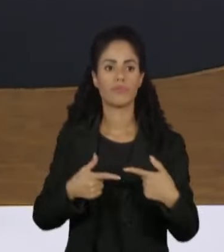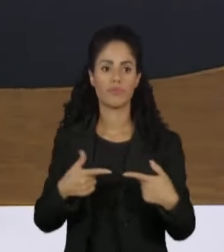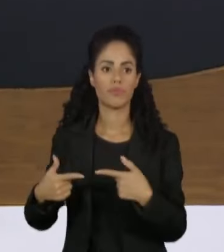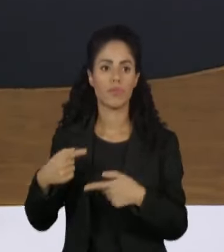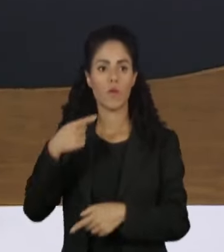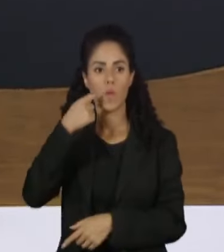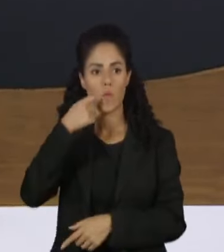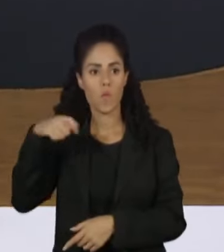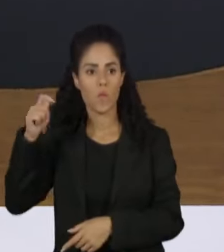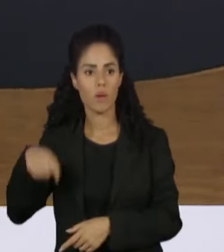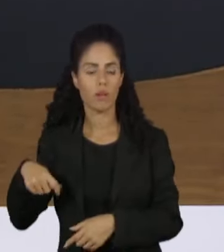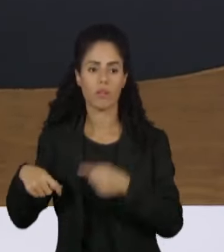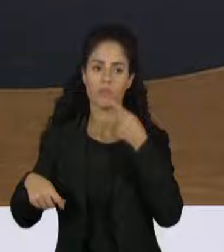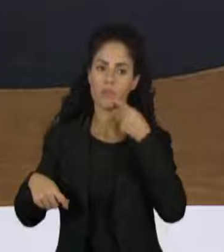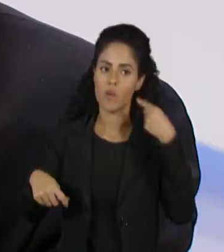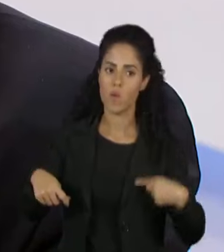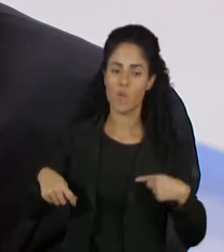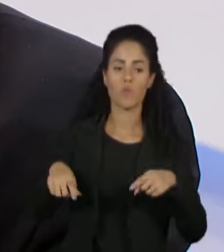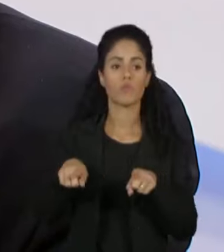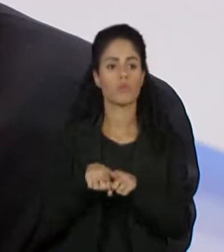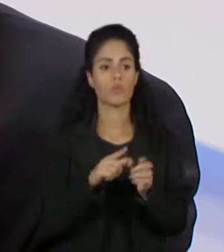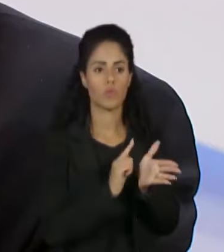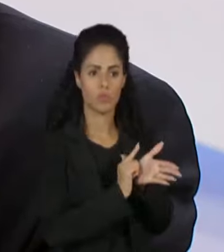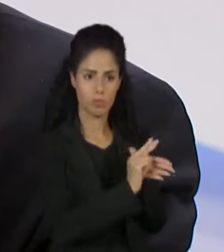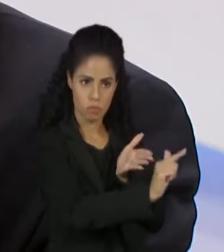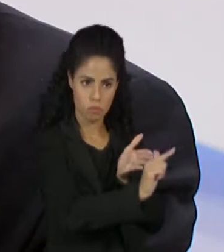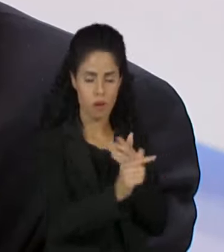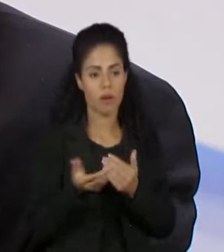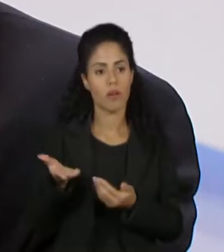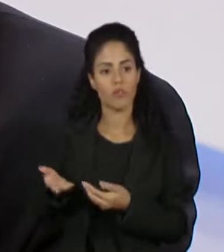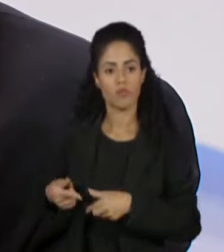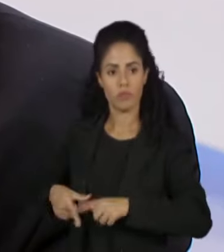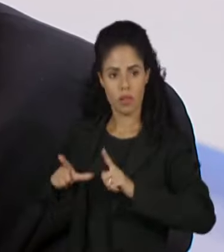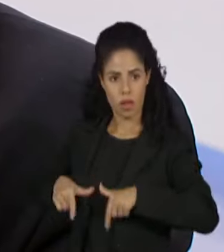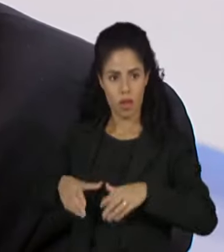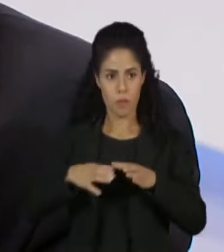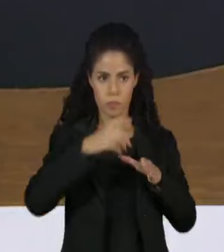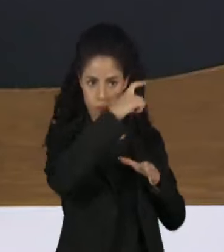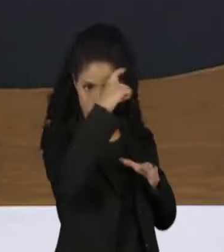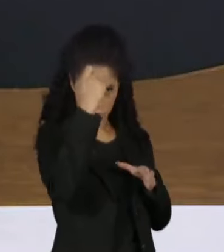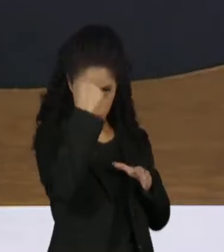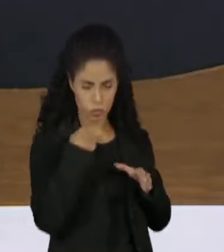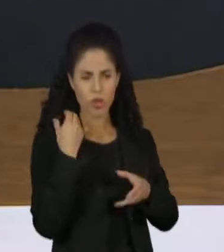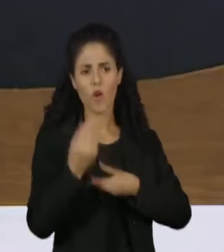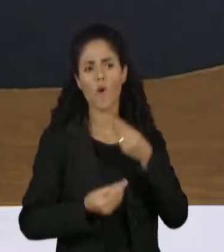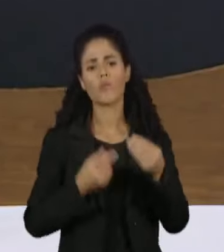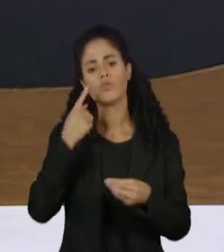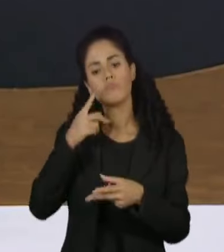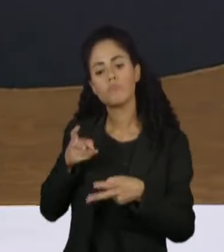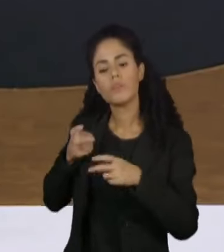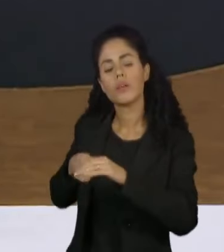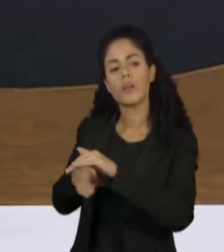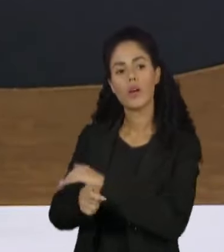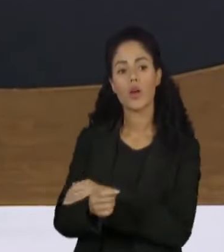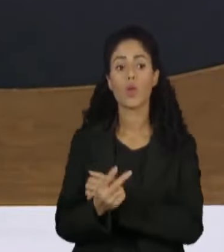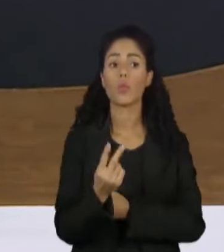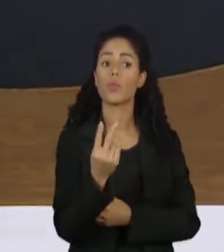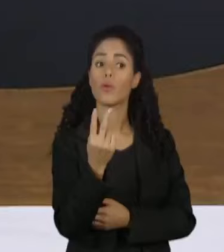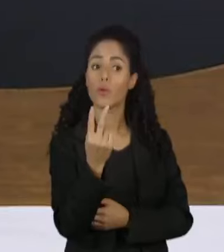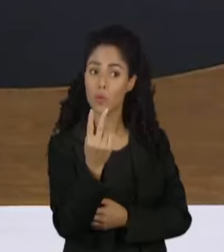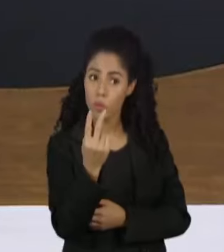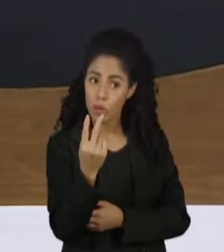Ucrânia e o do Oriente Médio. Isso também, de alguma maneira, retrai investimentos, porque a gente tem dois conflitos